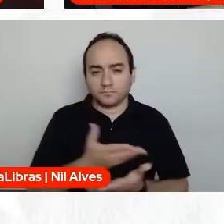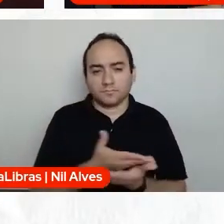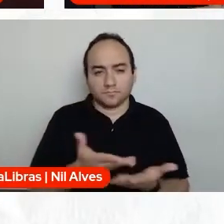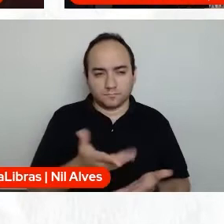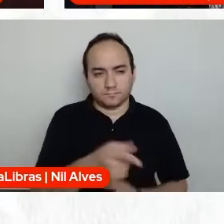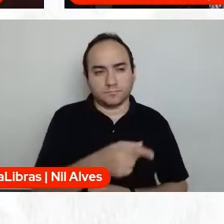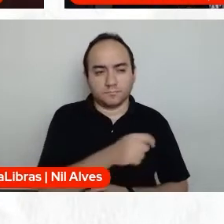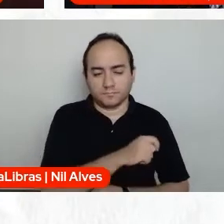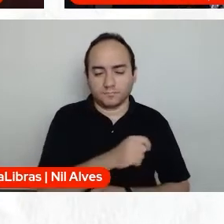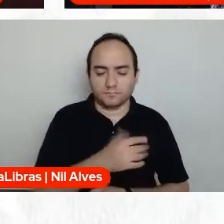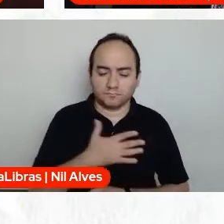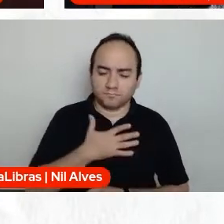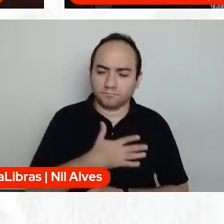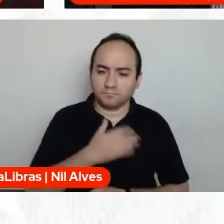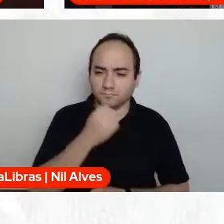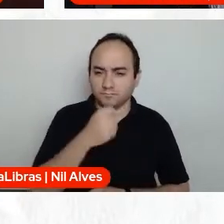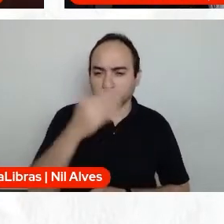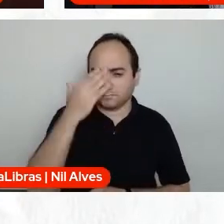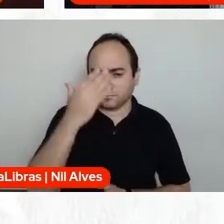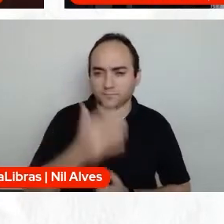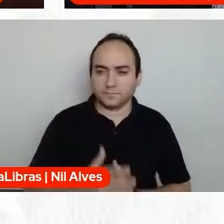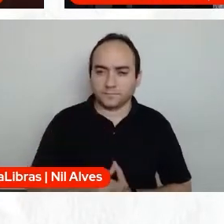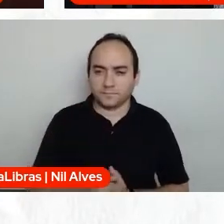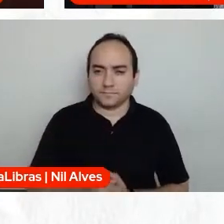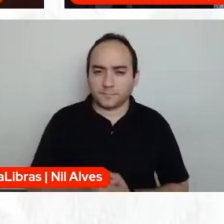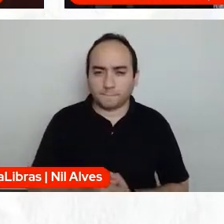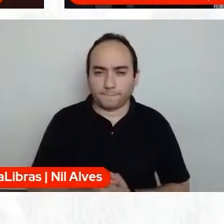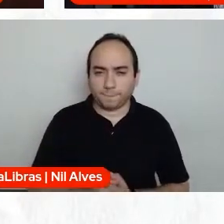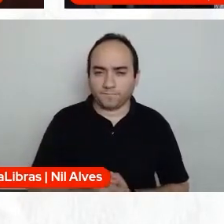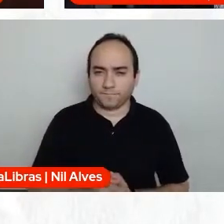enriquecedora. Obrigado. Obrigado.